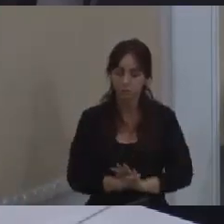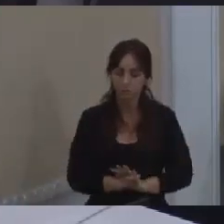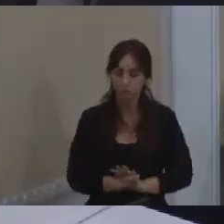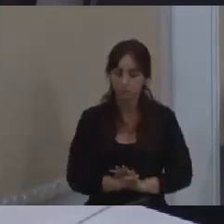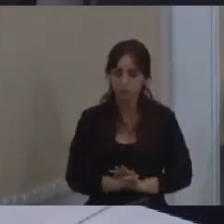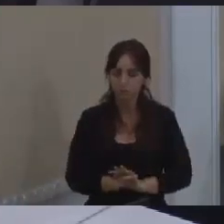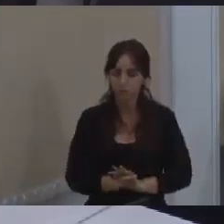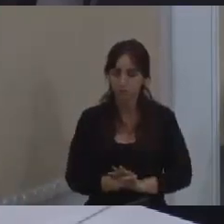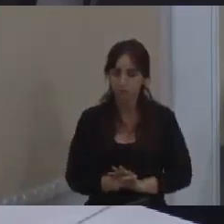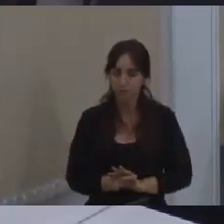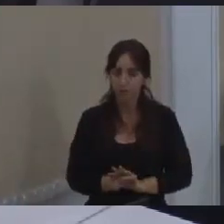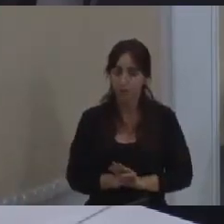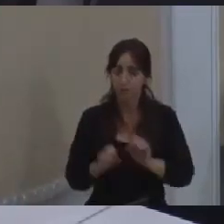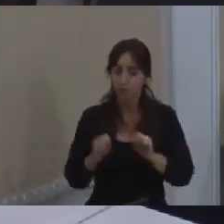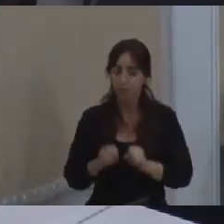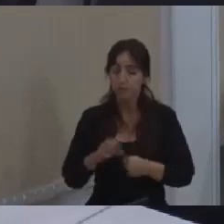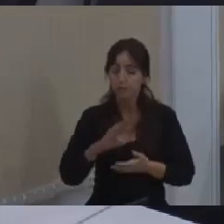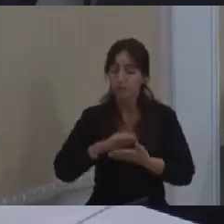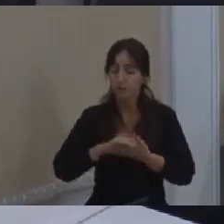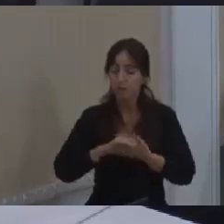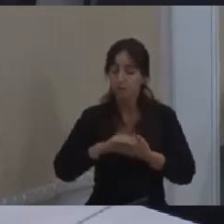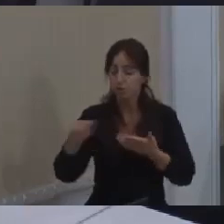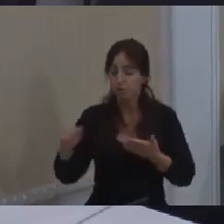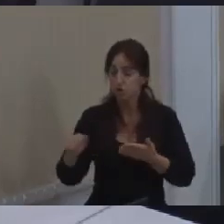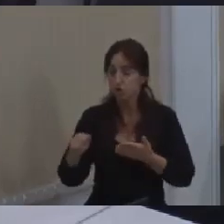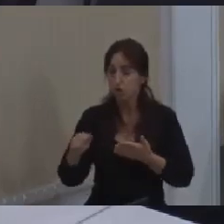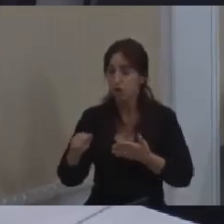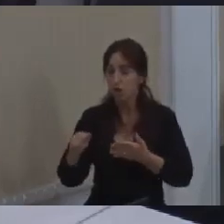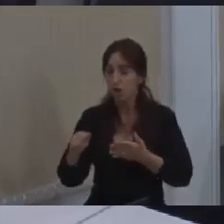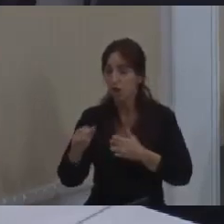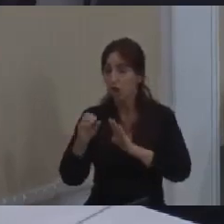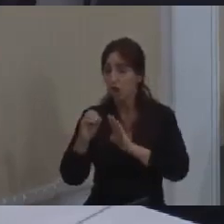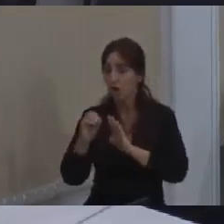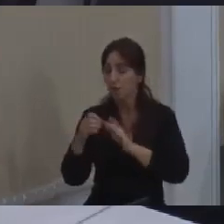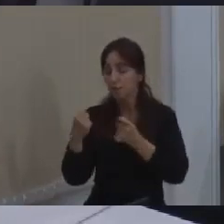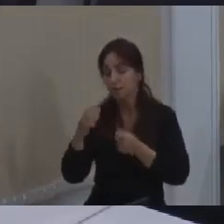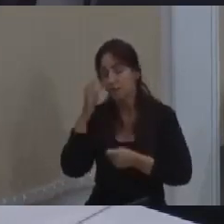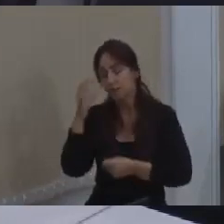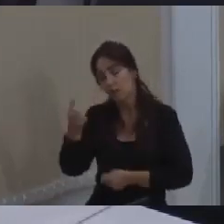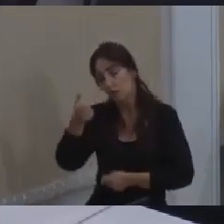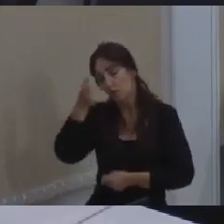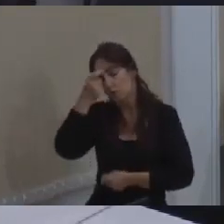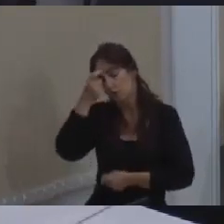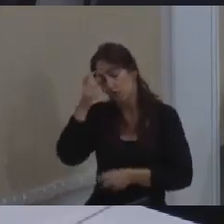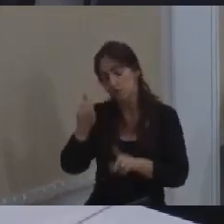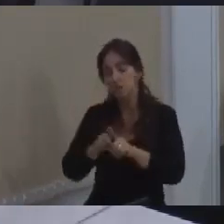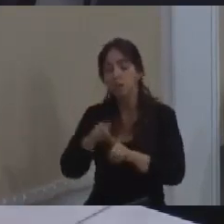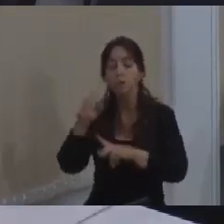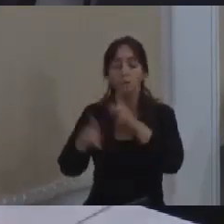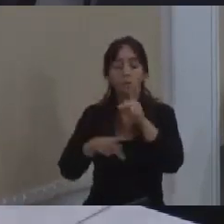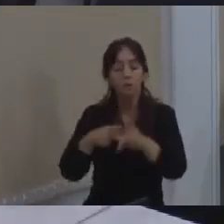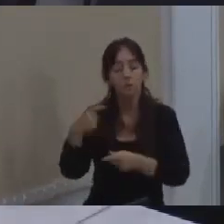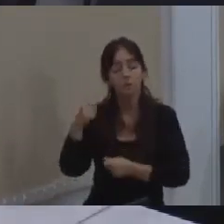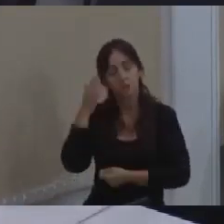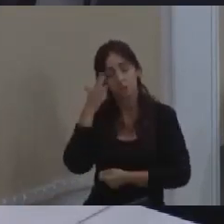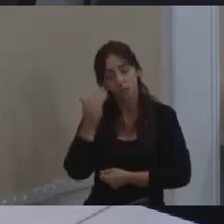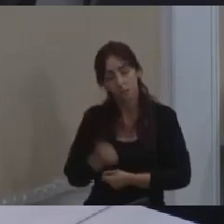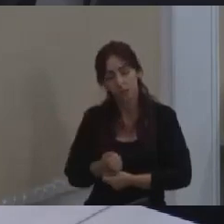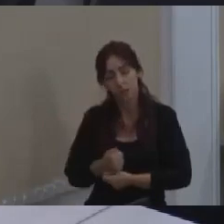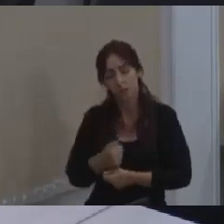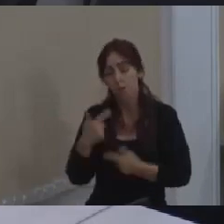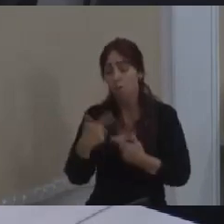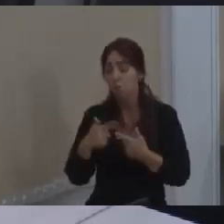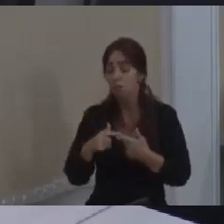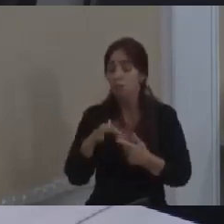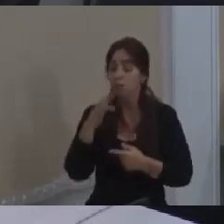tem que ser consciente justificado e a população precisa inteira estar sabendo disso porque se não vamos ser cobrados